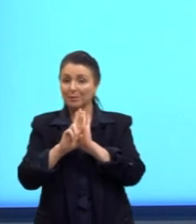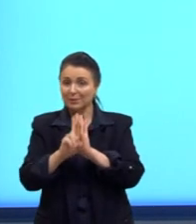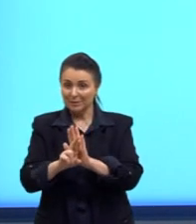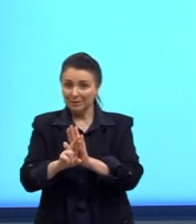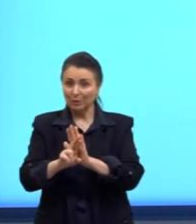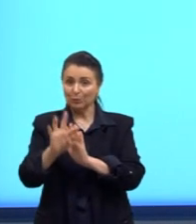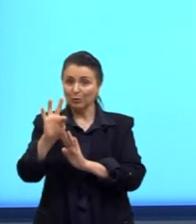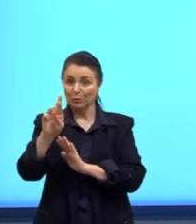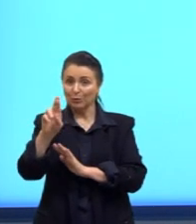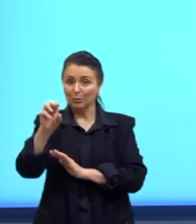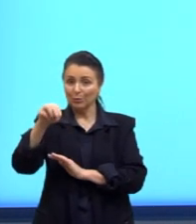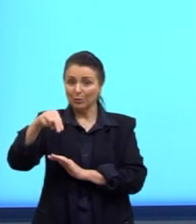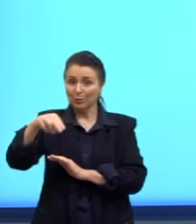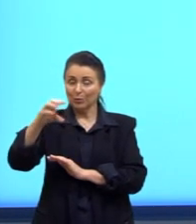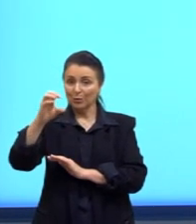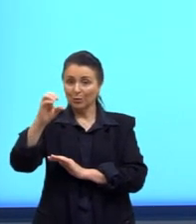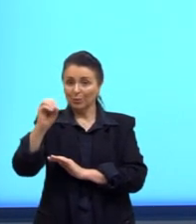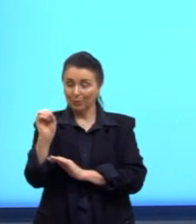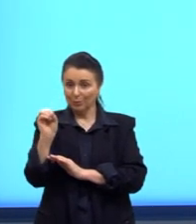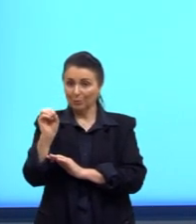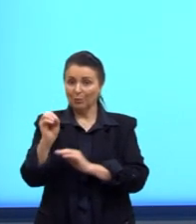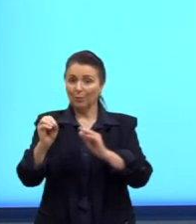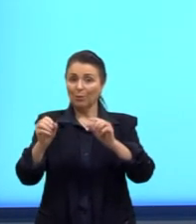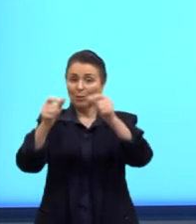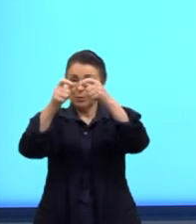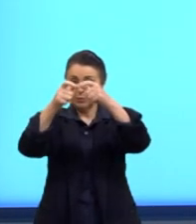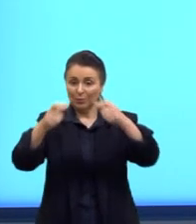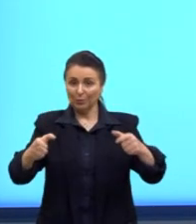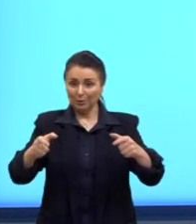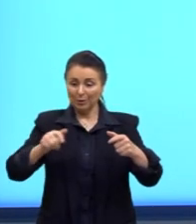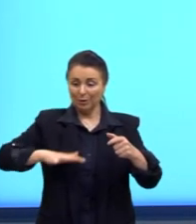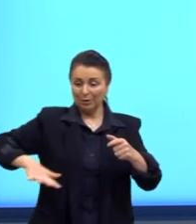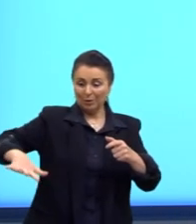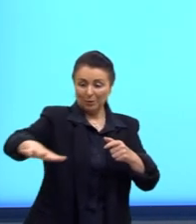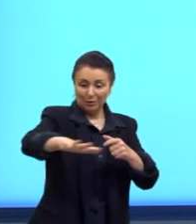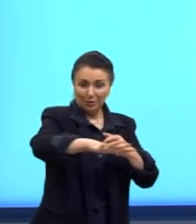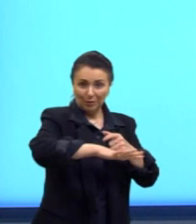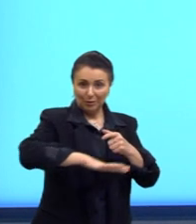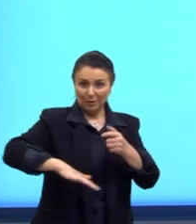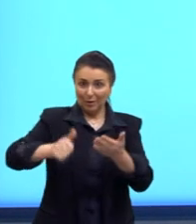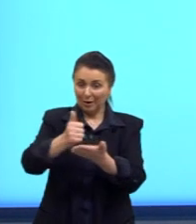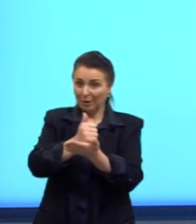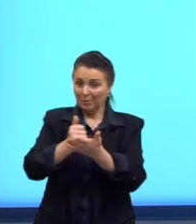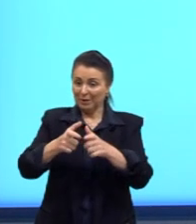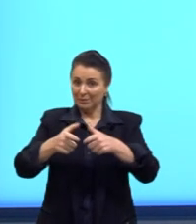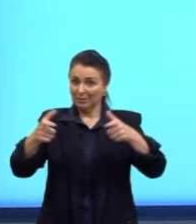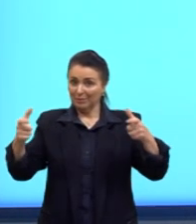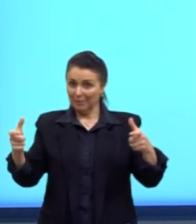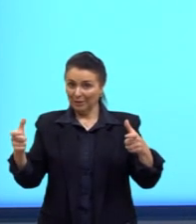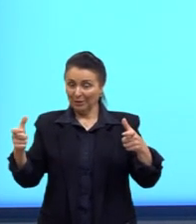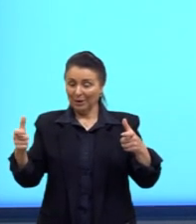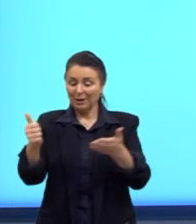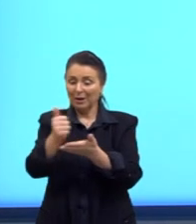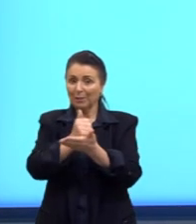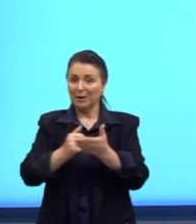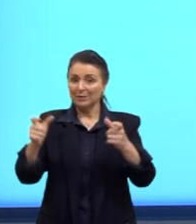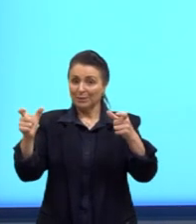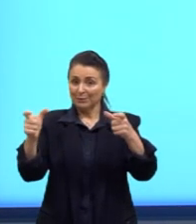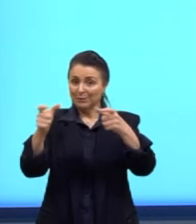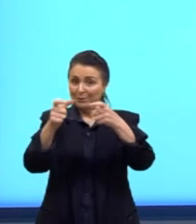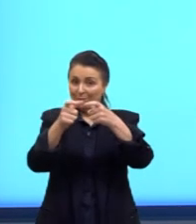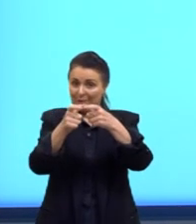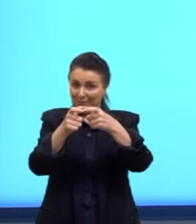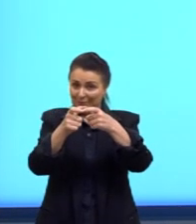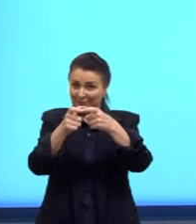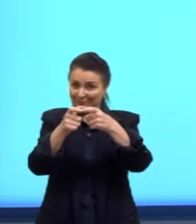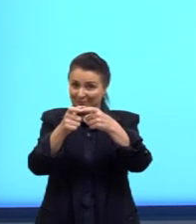cone, nós temos ali o pátio, que seria a base menor, a base maior, que seria aquela parte lá de cima. E quando a gente fala